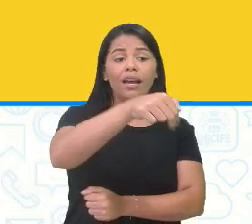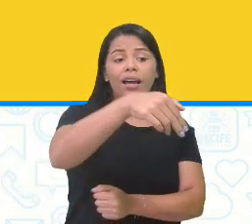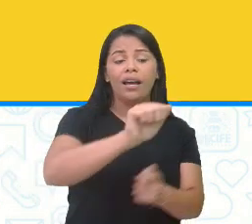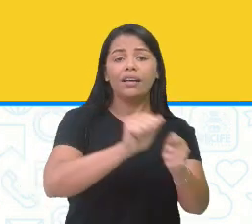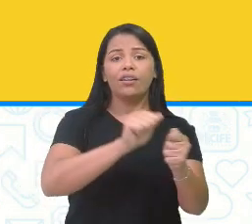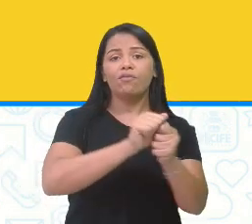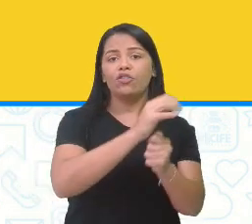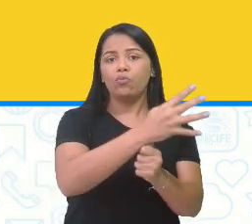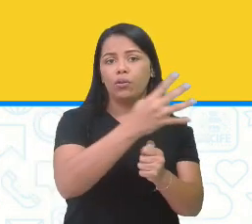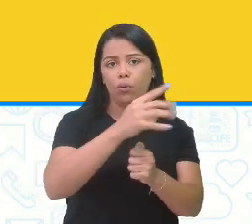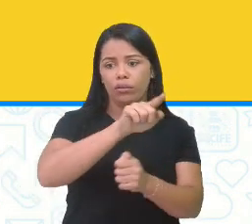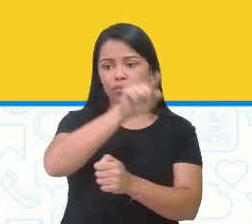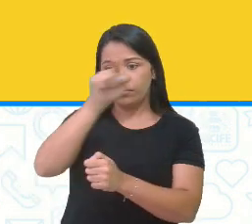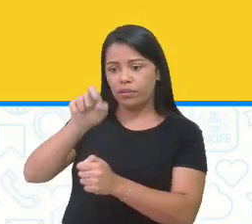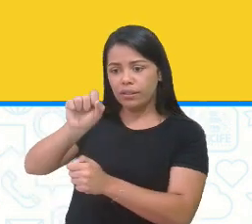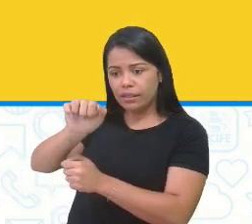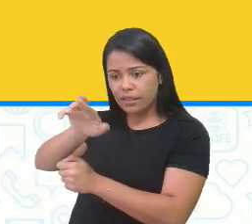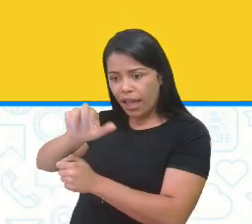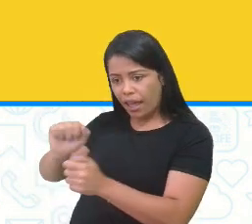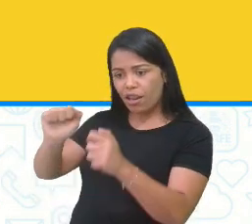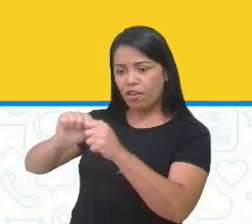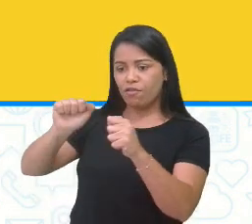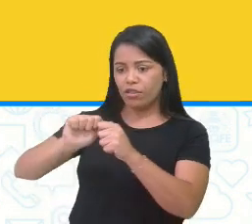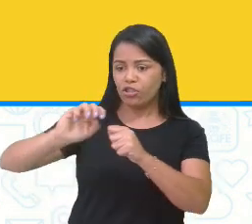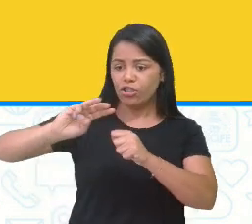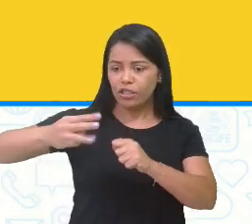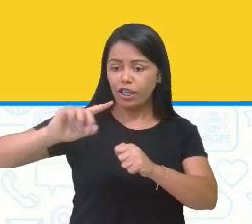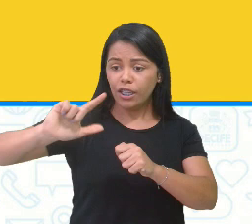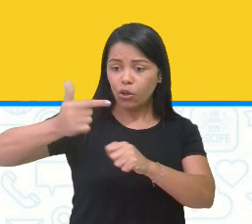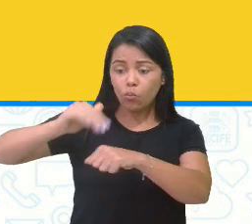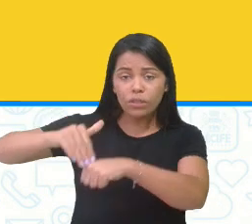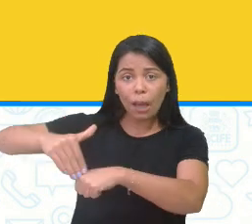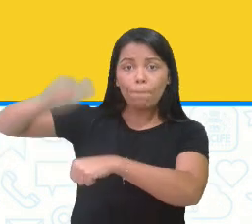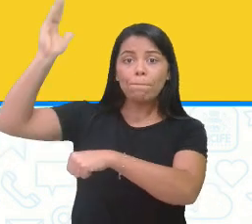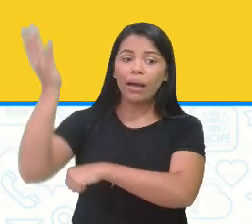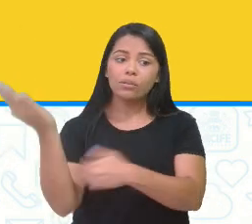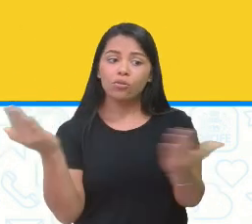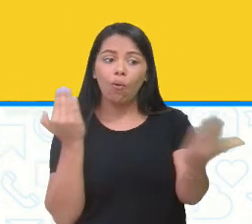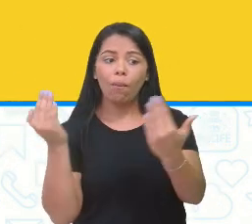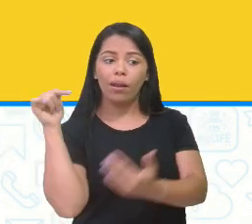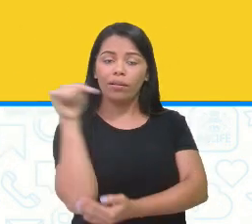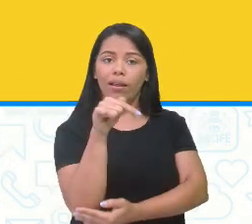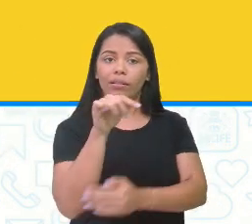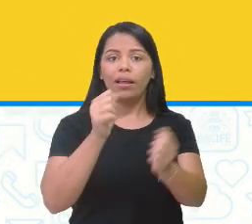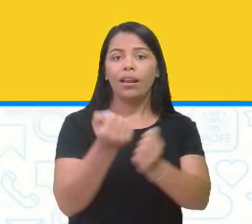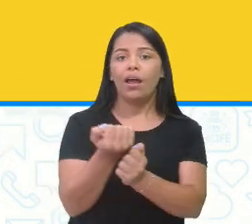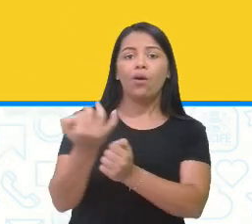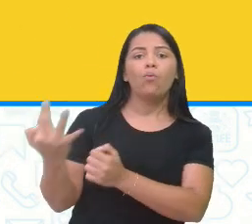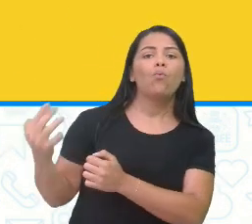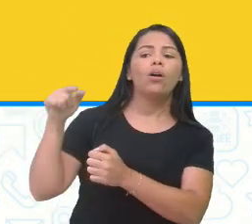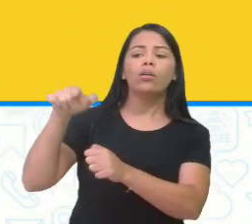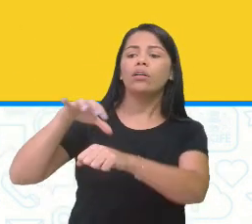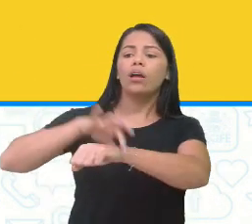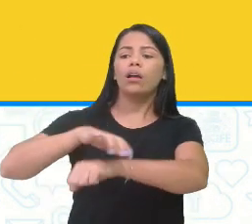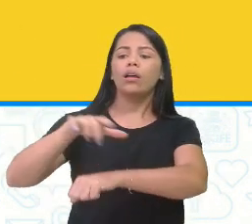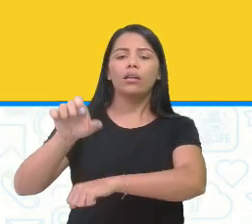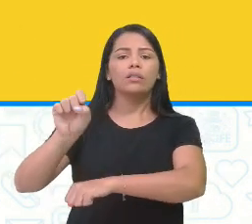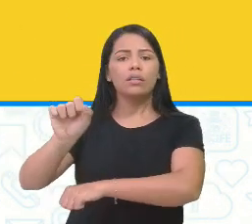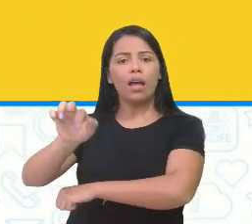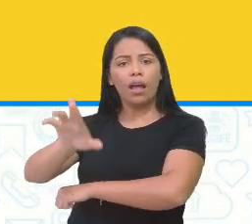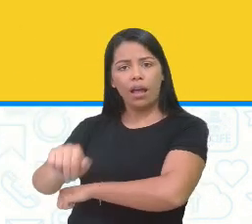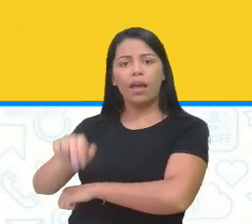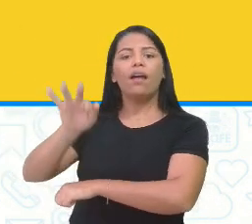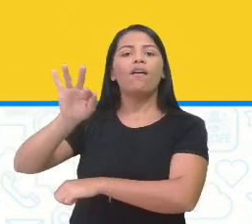pulseiras e Sara 32 pulseiras a mais do que ela. Quantas pulseiras? Quantas fez?